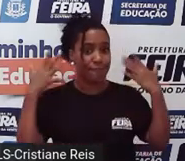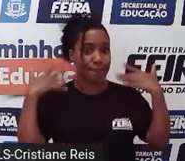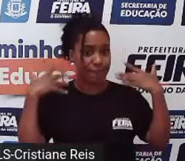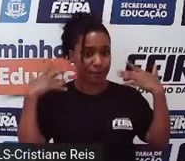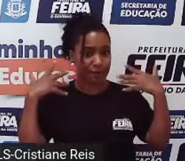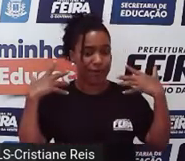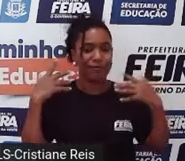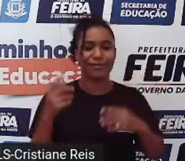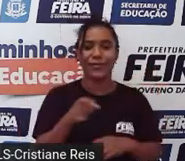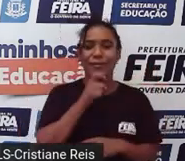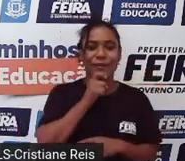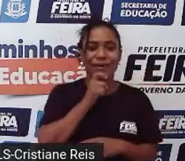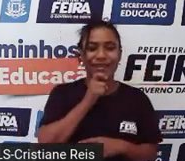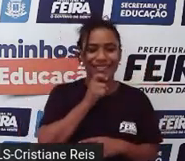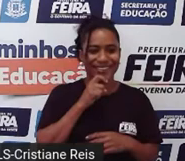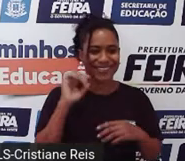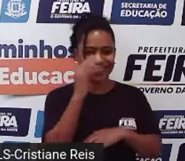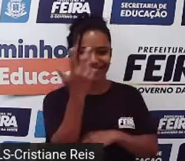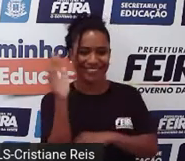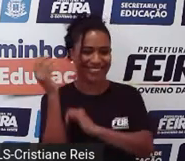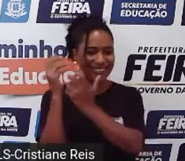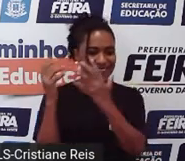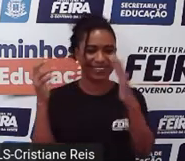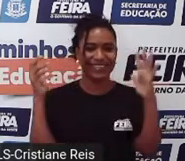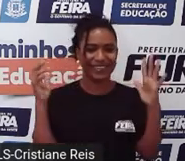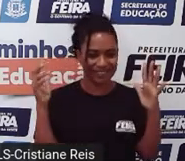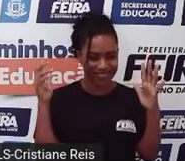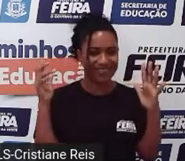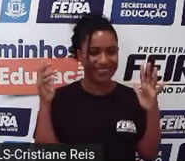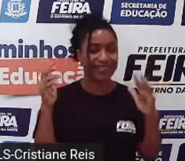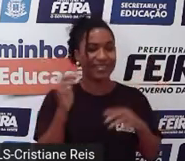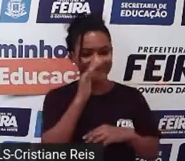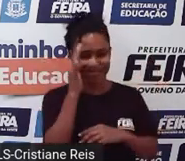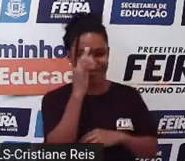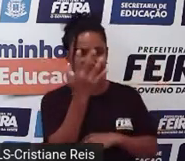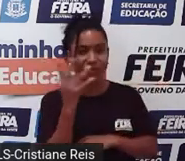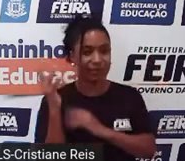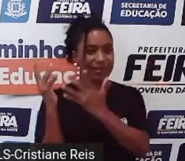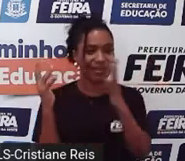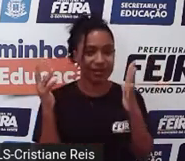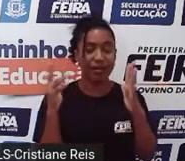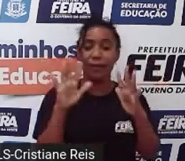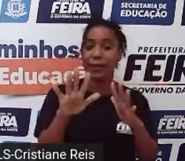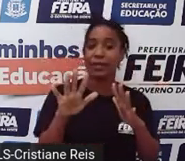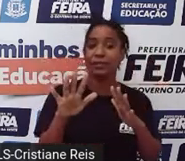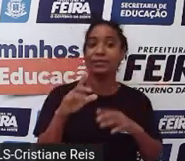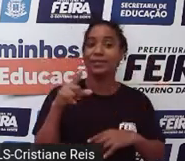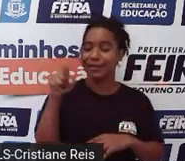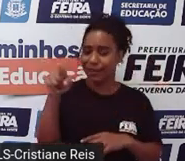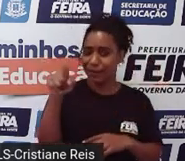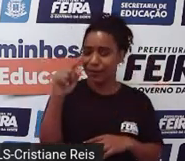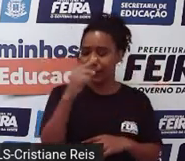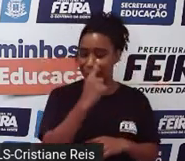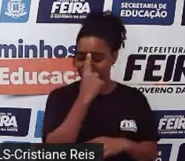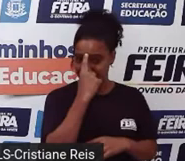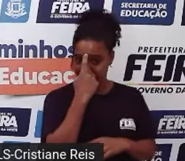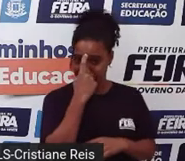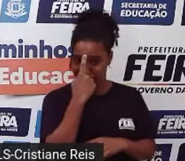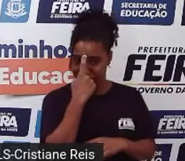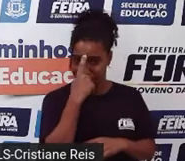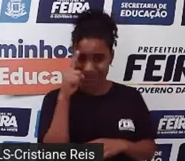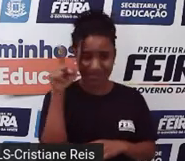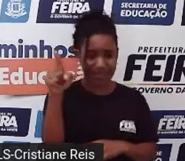Mas eles têm três principais estações. Uma delas é o verão, que é muito quente e que